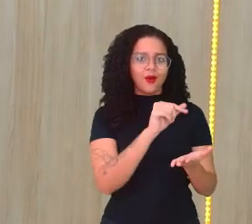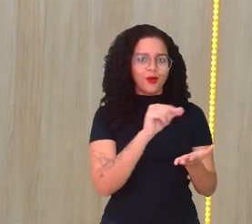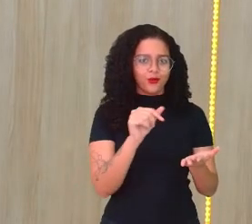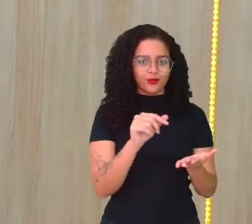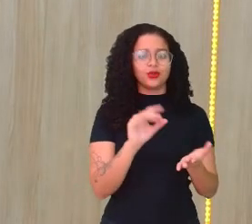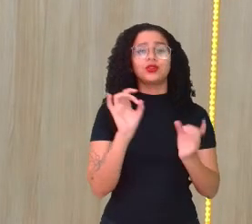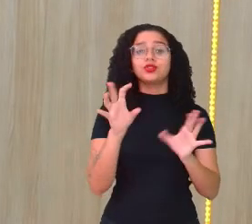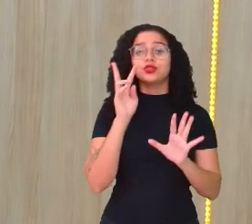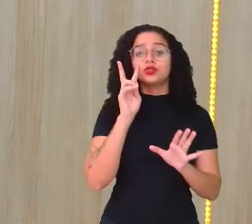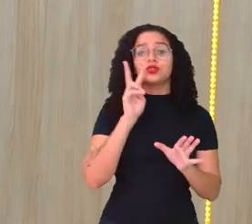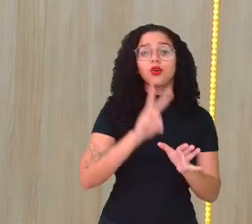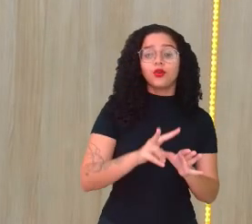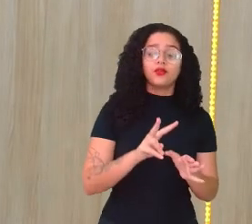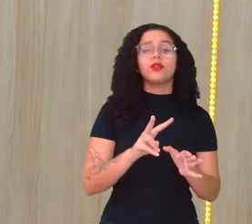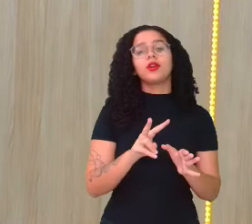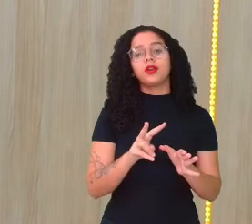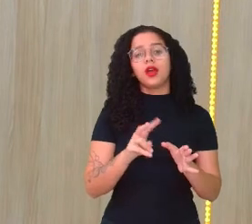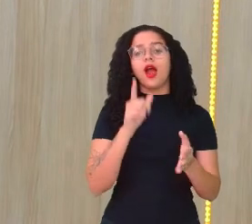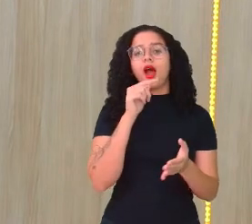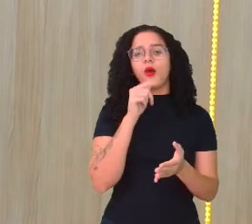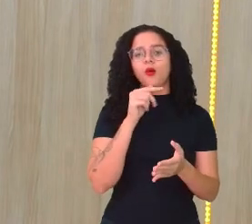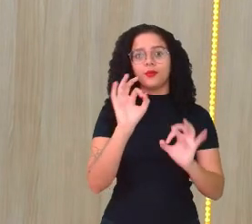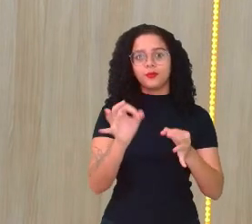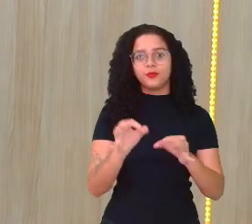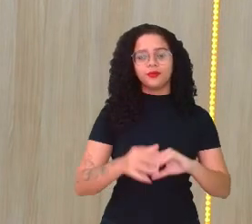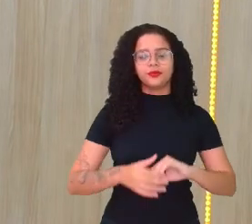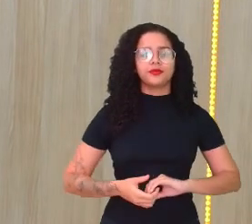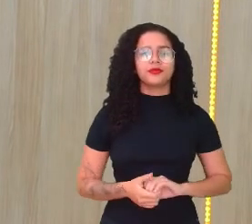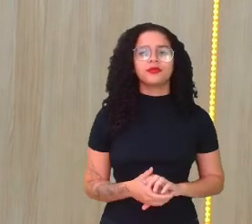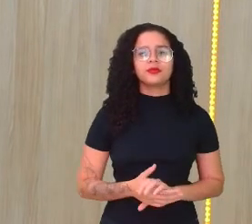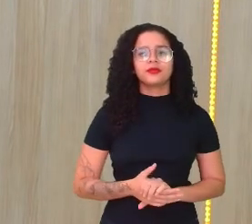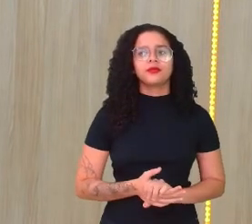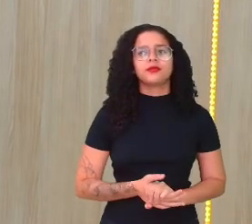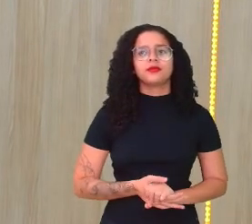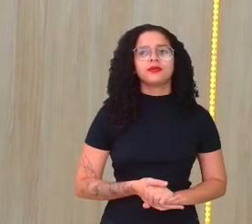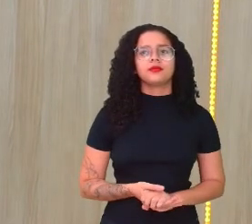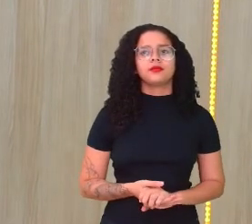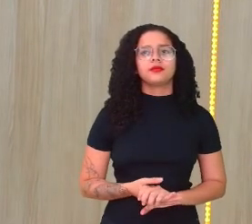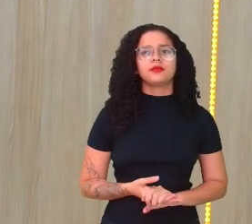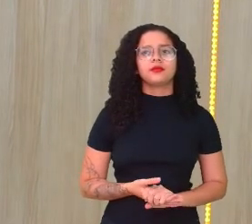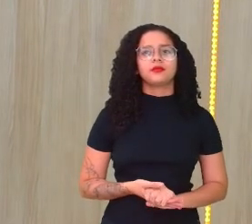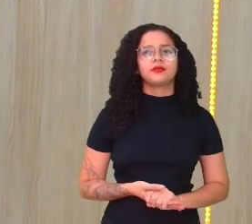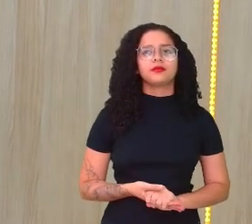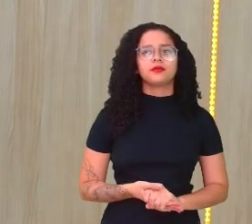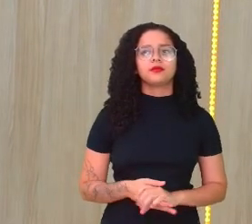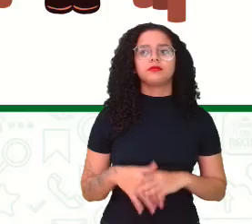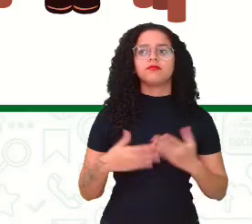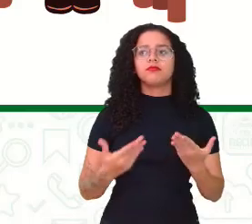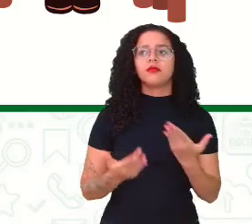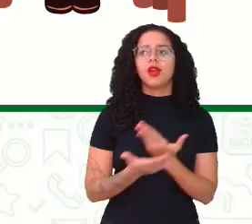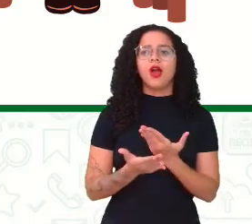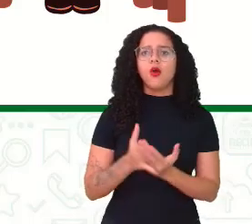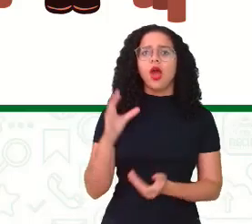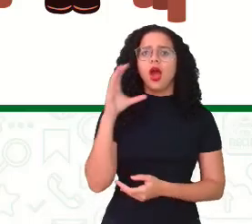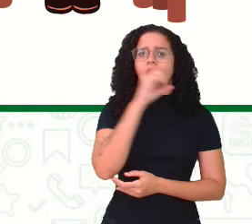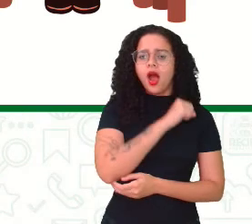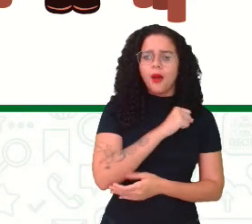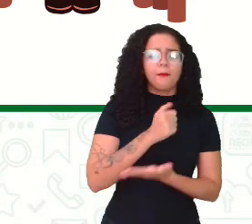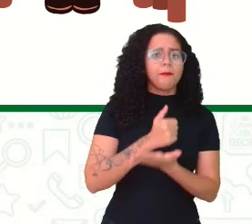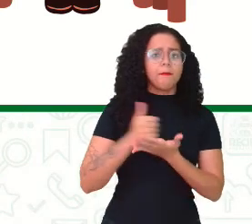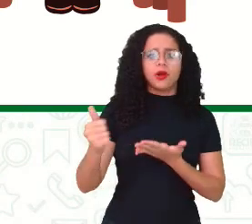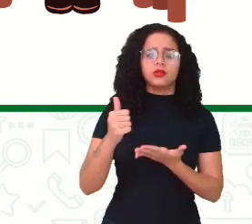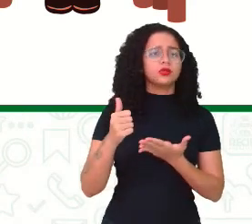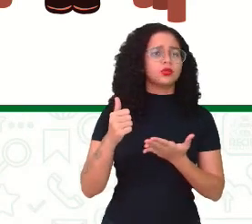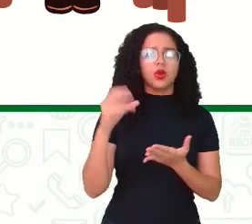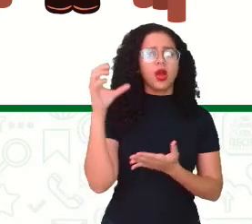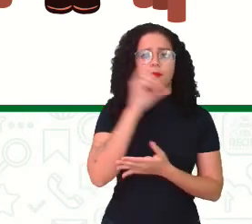se dissolve. A gente só vê o solvente, que é a água. Tá certo? Pois é, moçada. E essa aula foi tão rápida, que passou que nem um